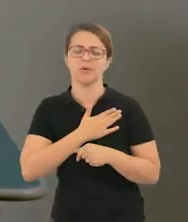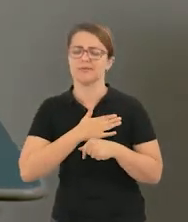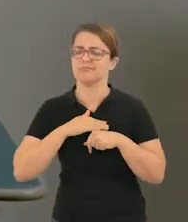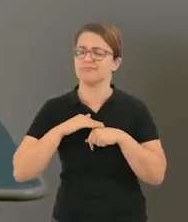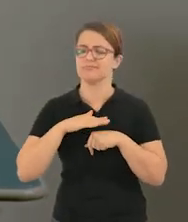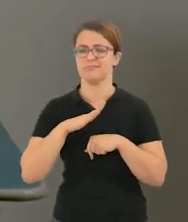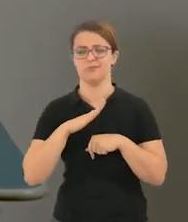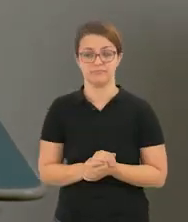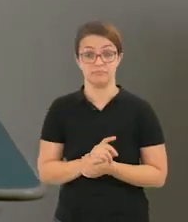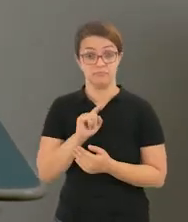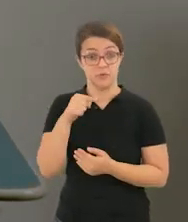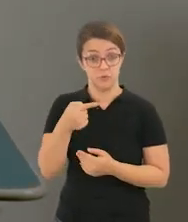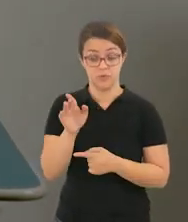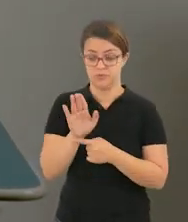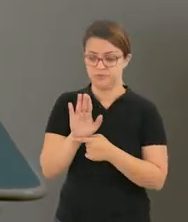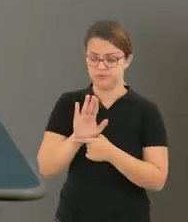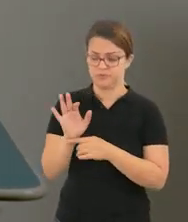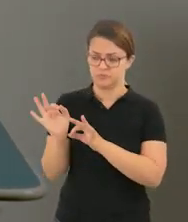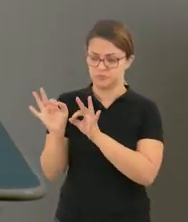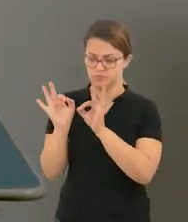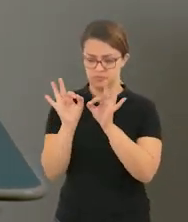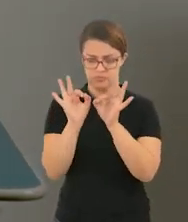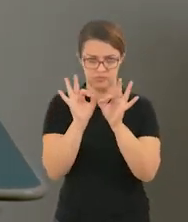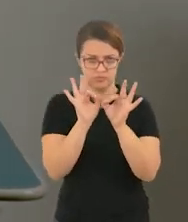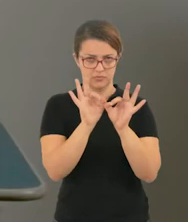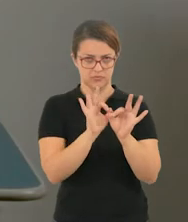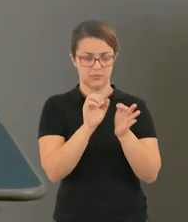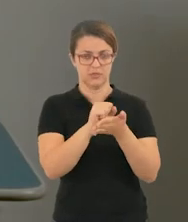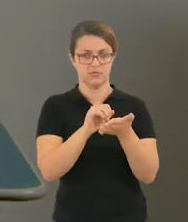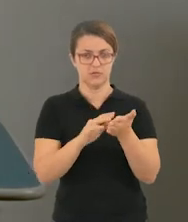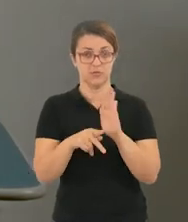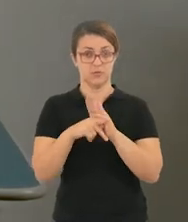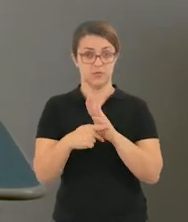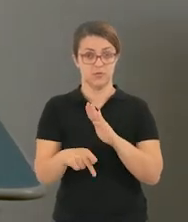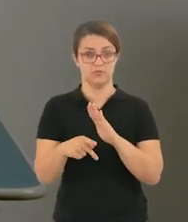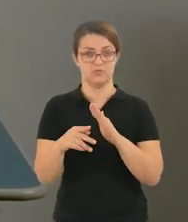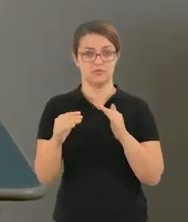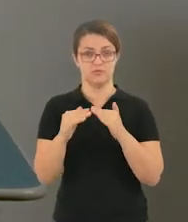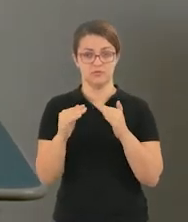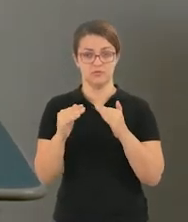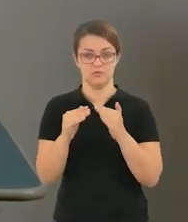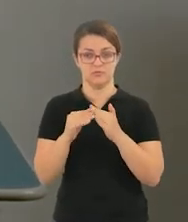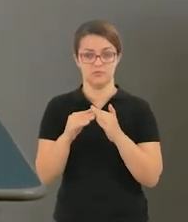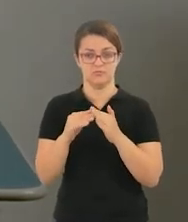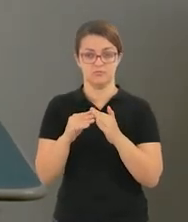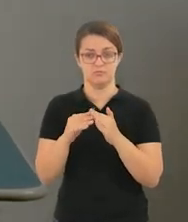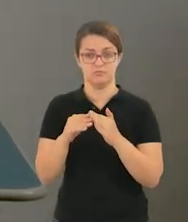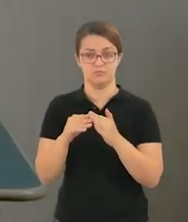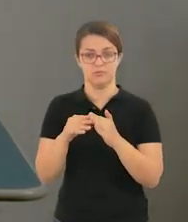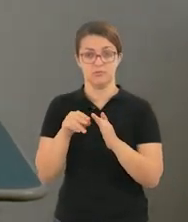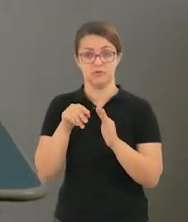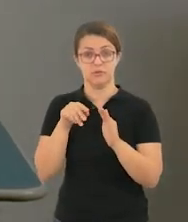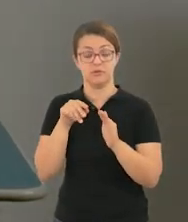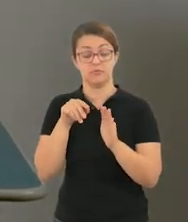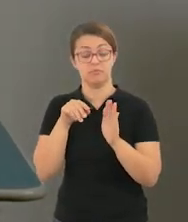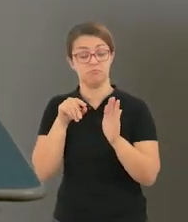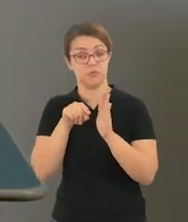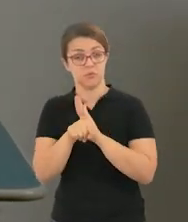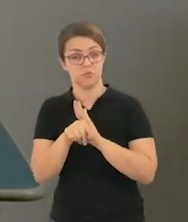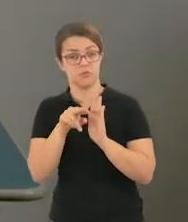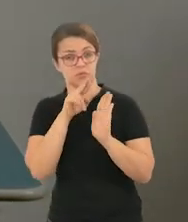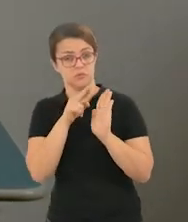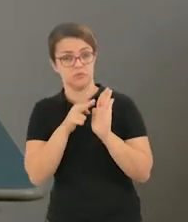pet animal? Qual é o seu animal de estimação favorito? E então vocês vão desenhar, pode ser um dog, um